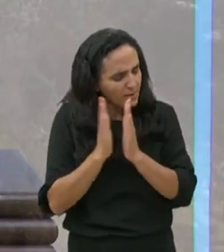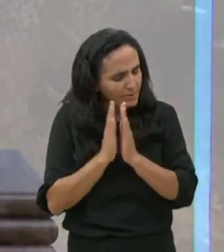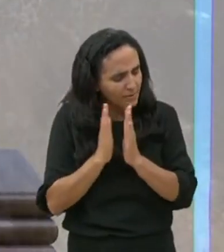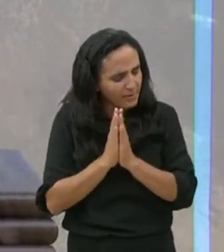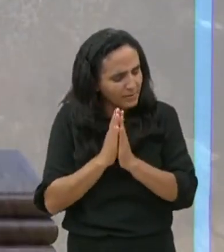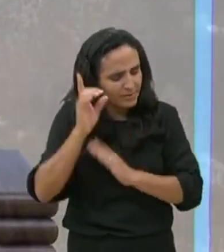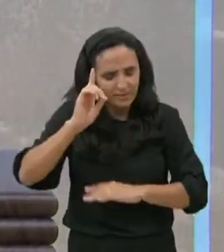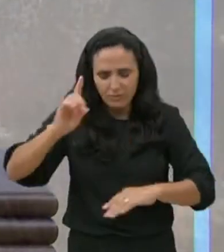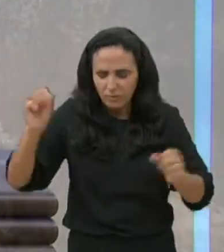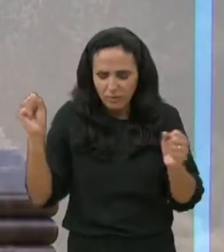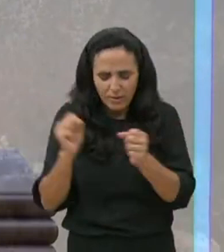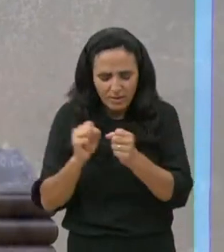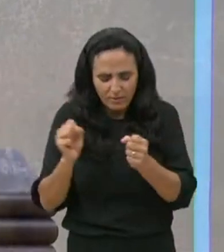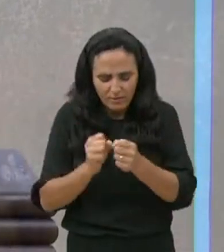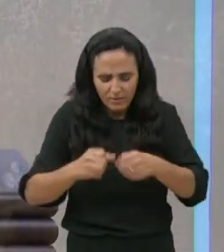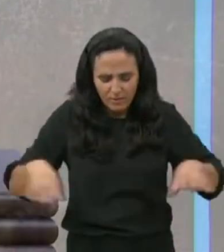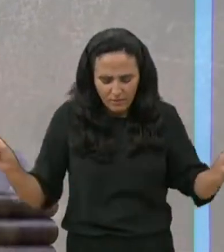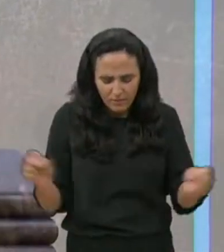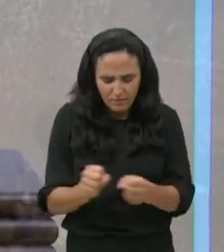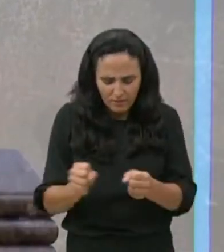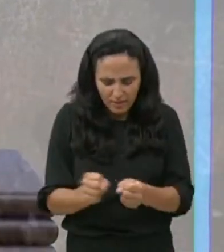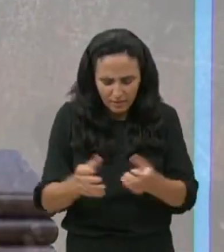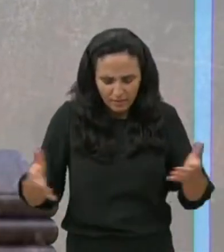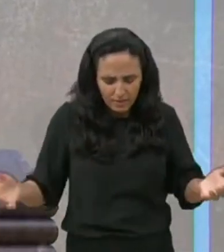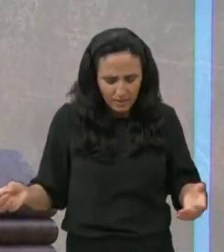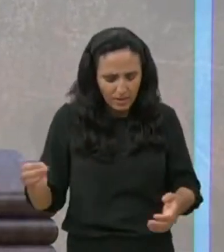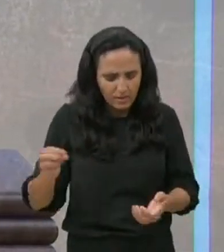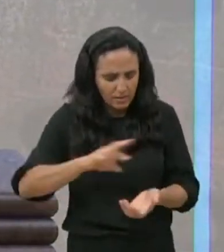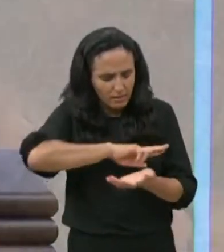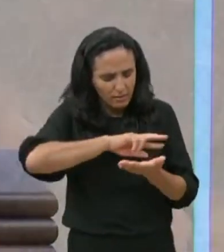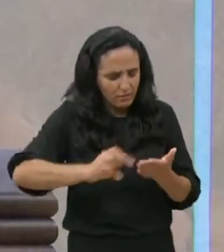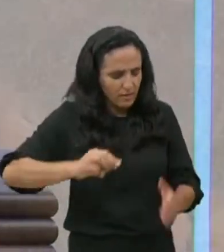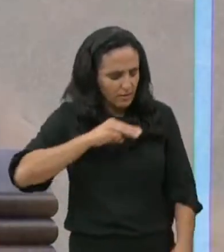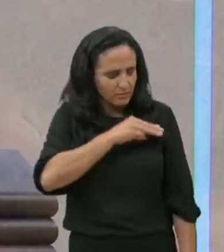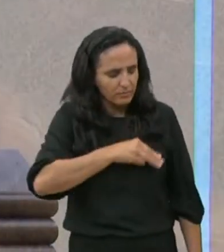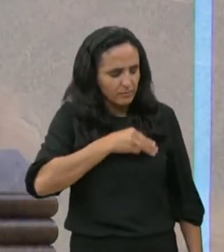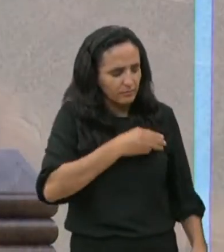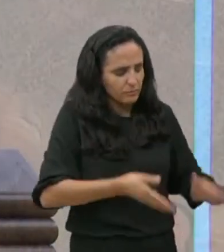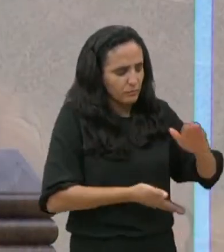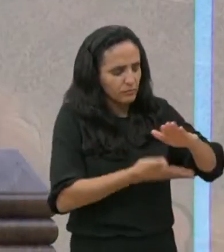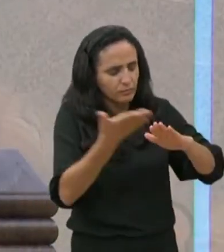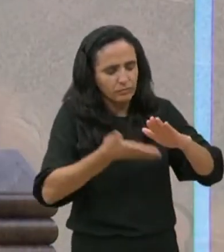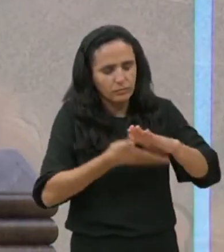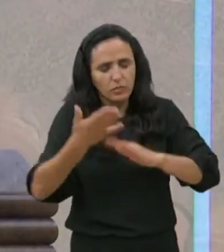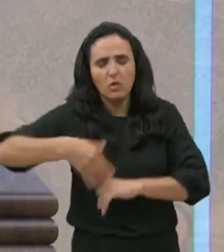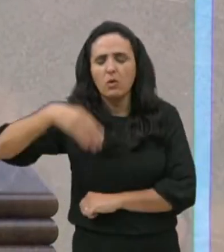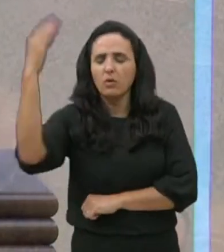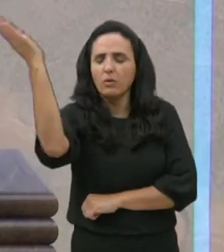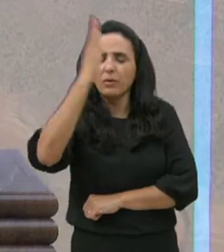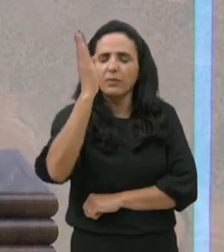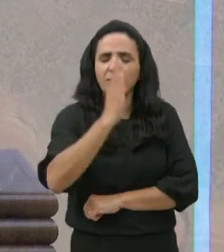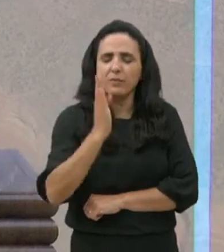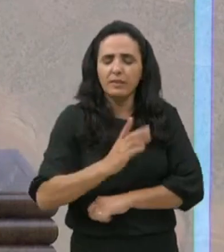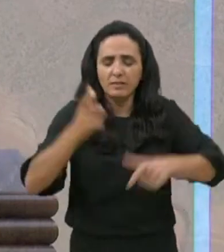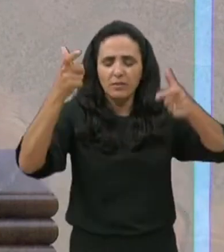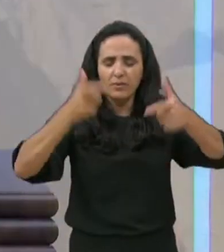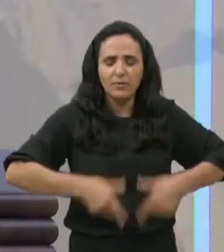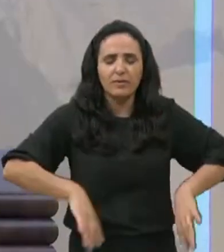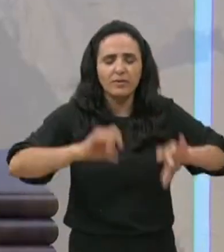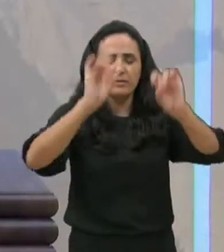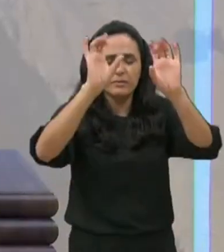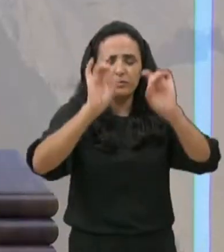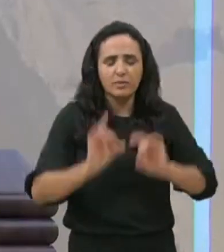Senhor, feito, e tantos missionários, tem saído daqui, Senhor, o Brasil tem sido celeiro, de missionários,